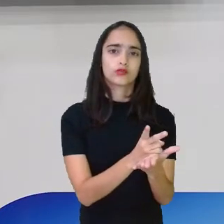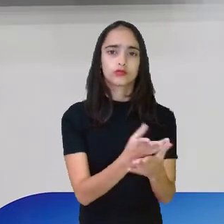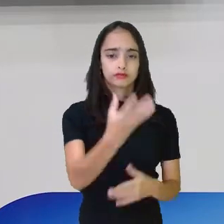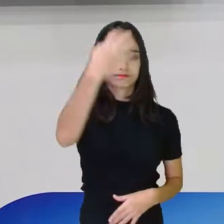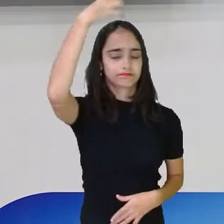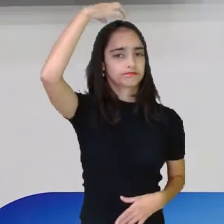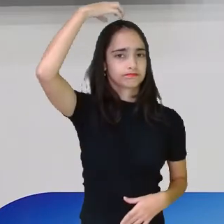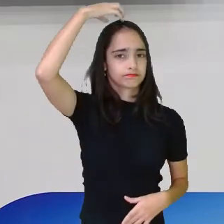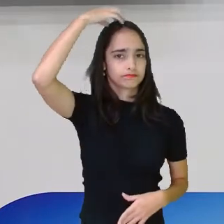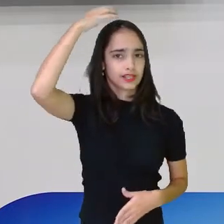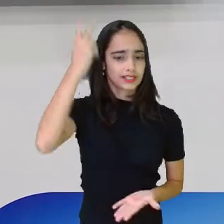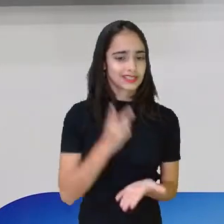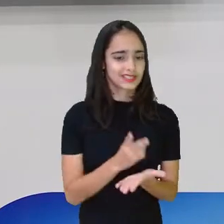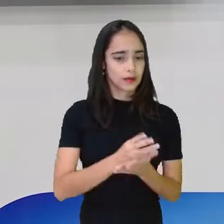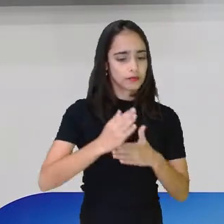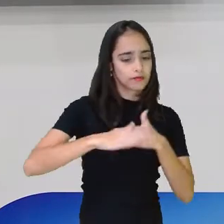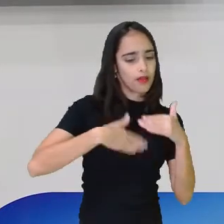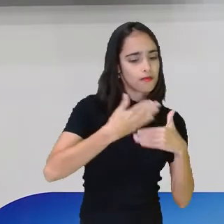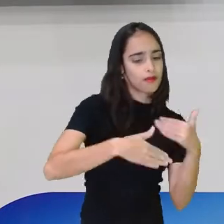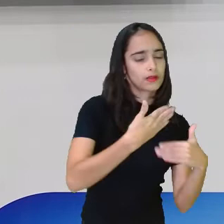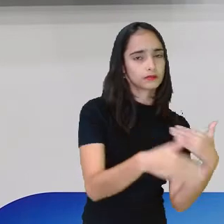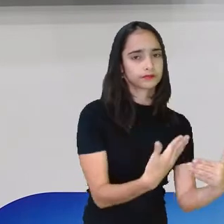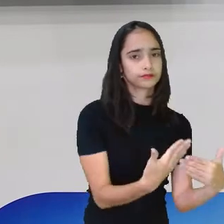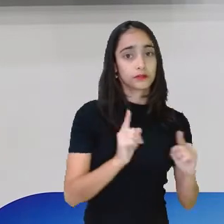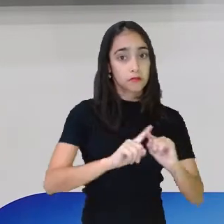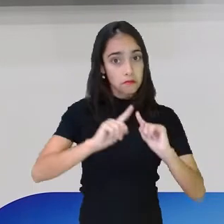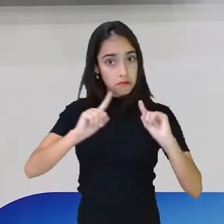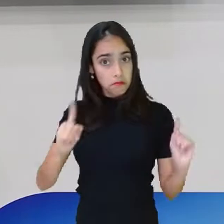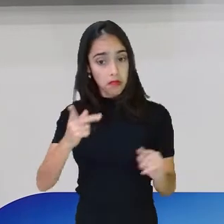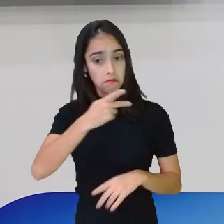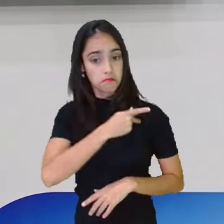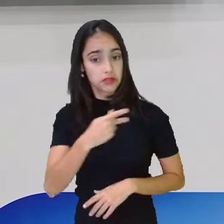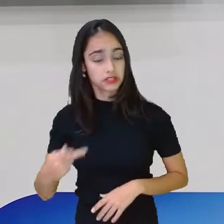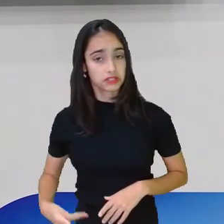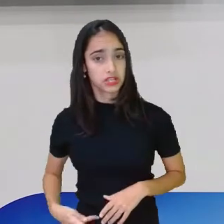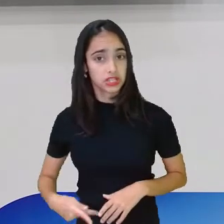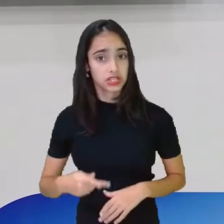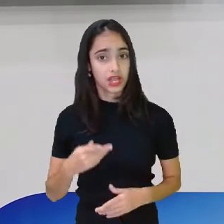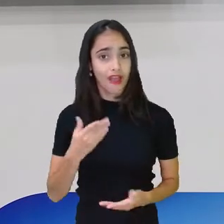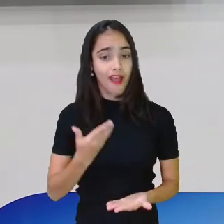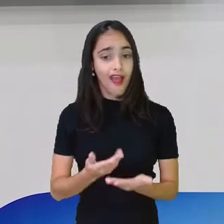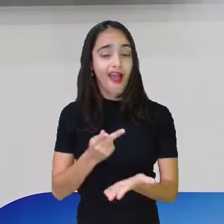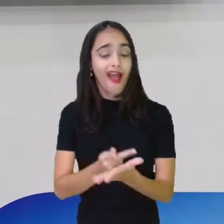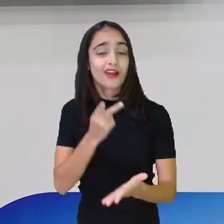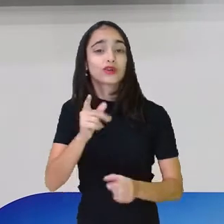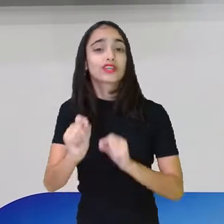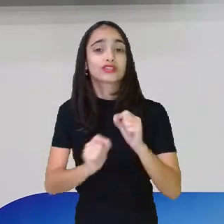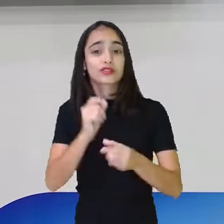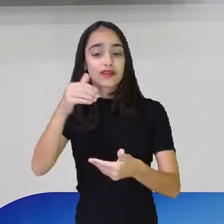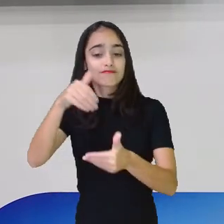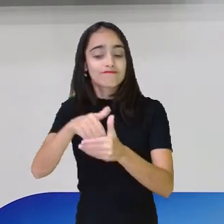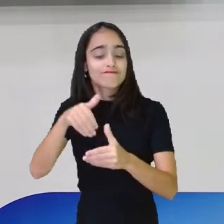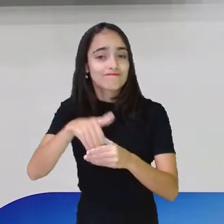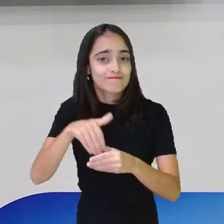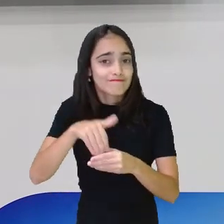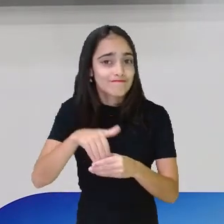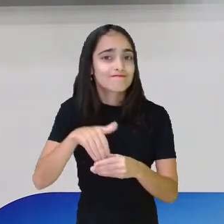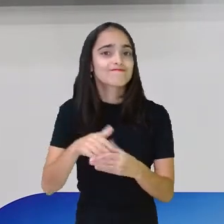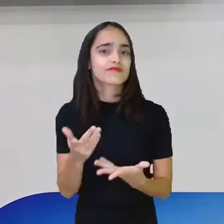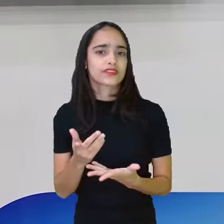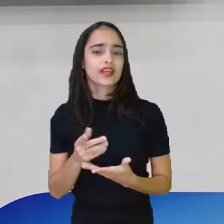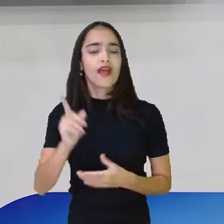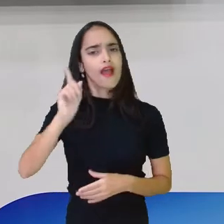hereditário. Já ali no presidente, acontece o quê? As eleições que aconteceram agora há pouco, que foi de uma forma